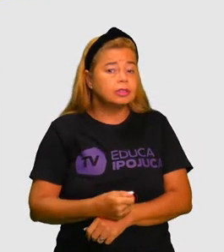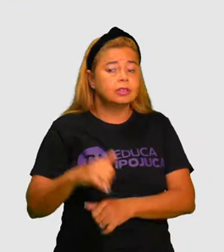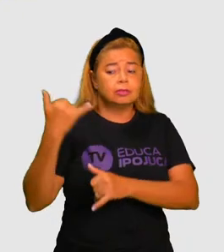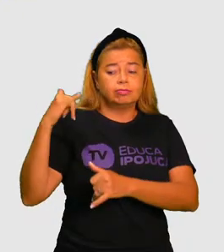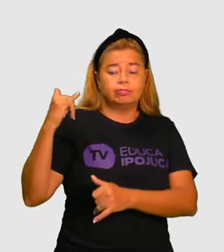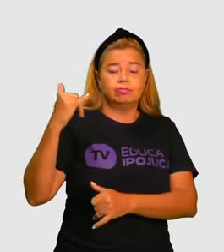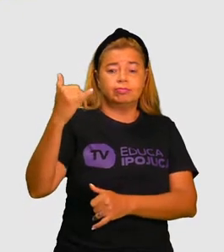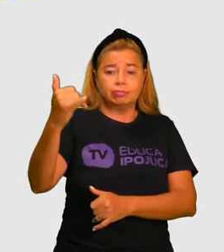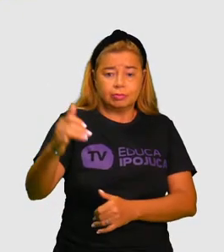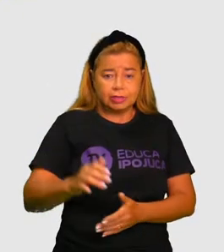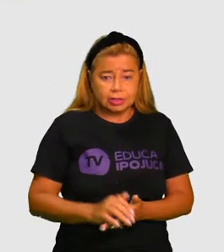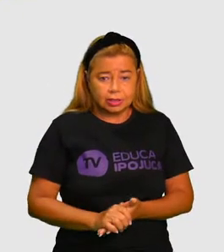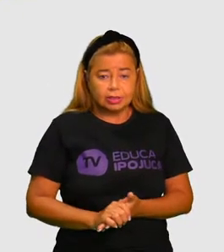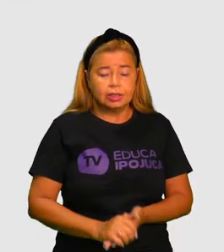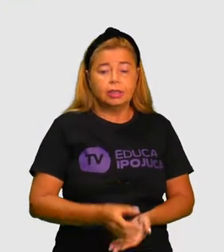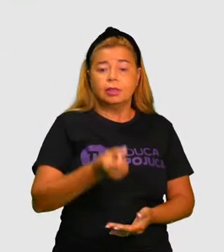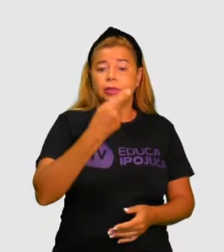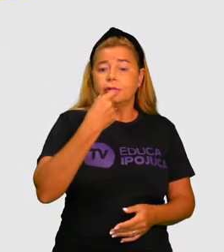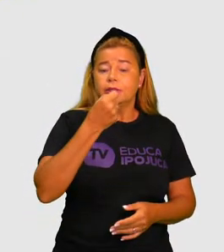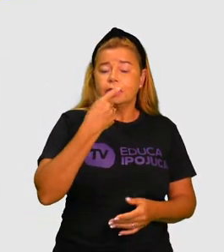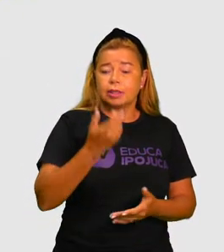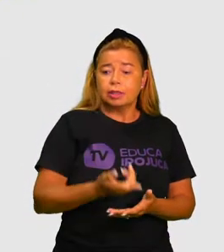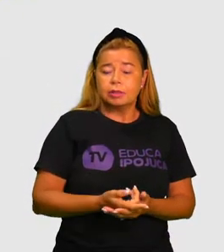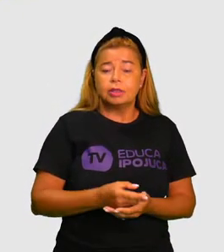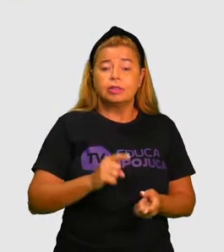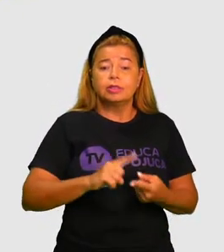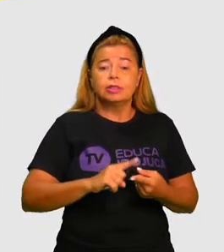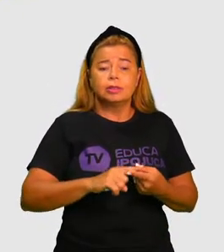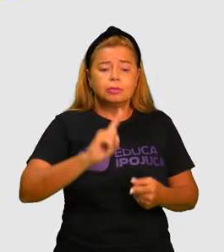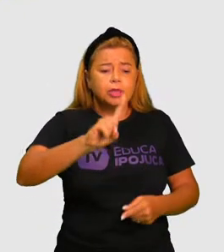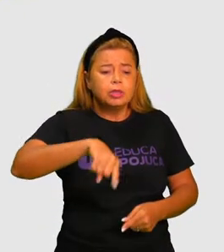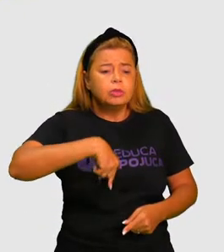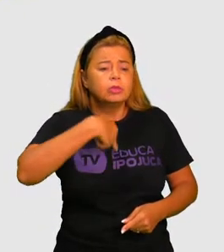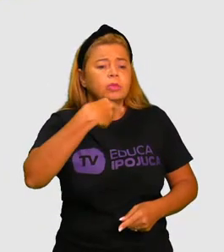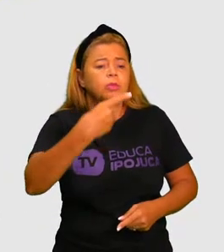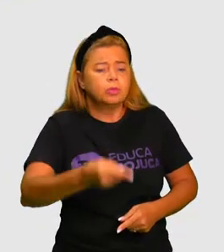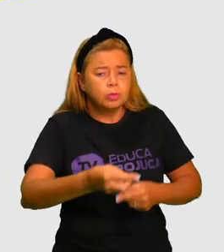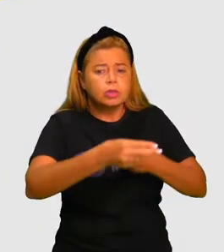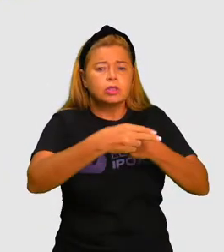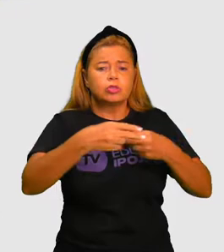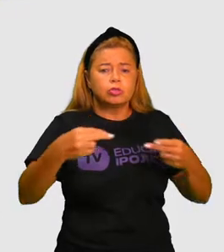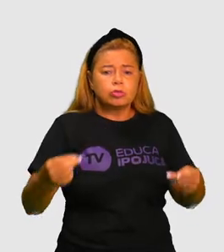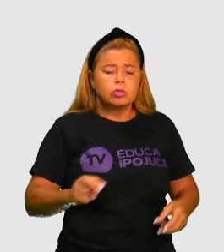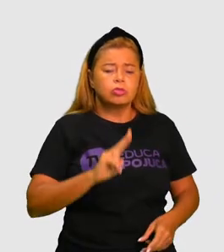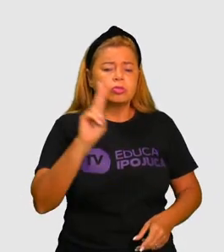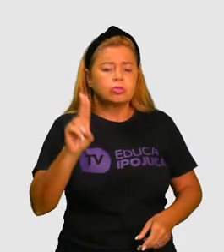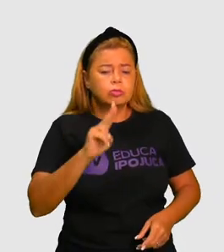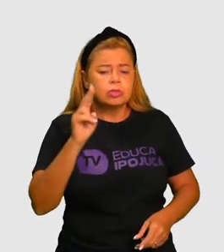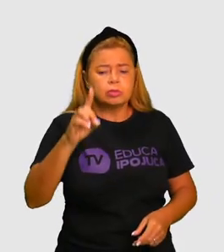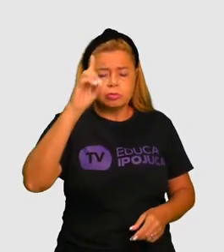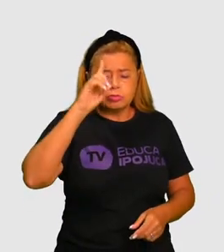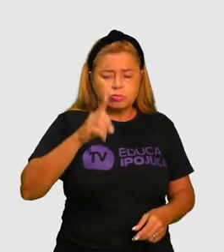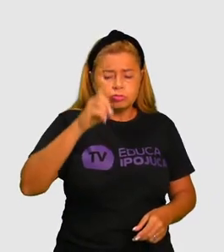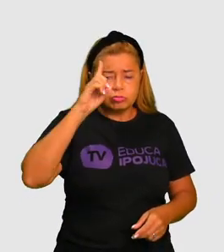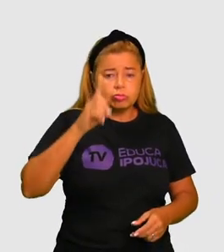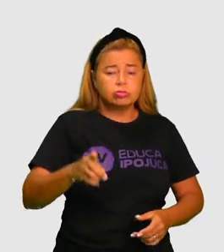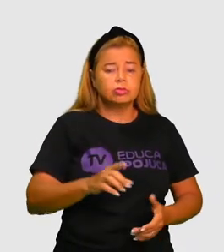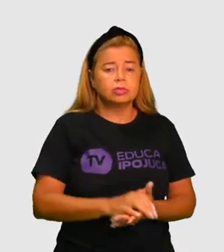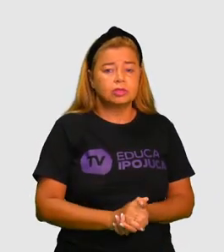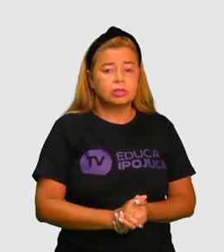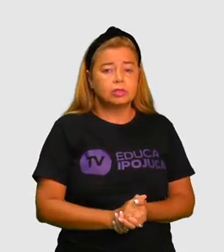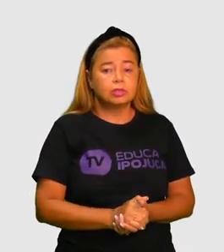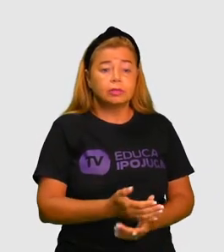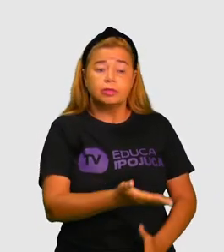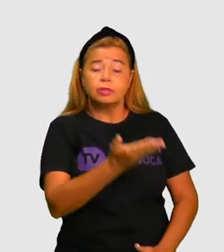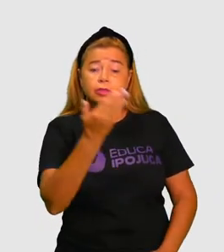satélites e de milhares de outros avanços que nós utilizamos todos os dias. Vamos